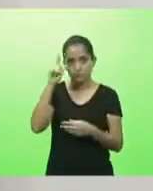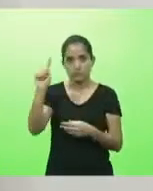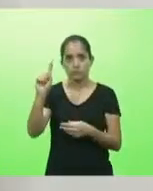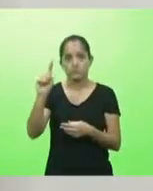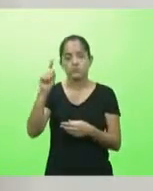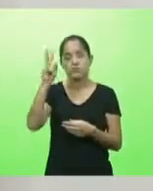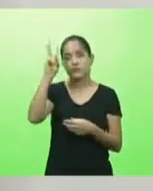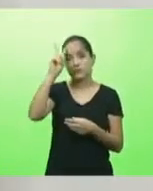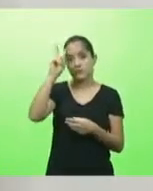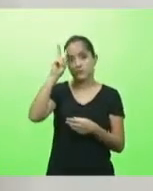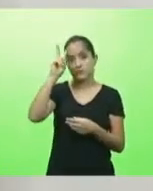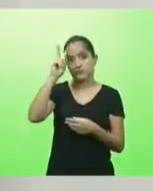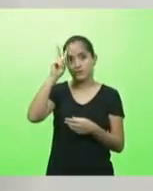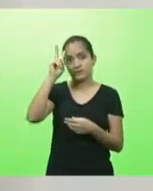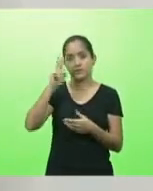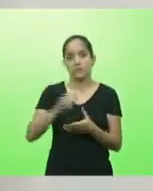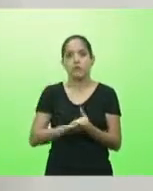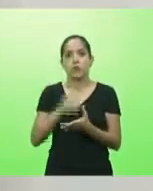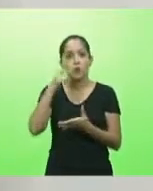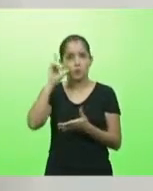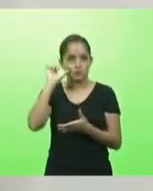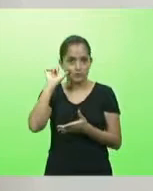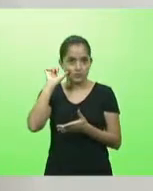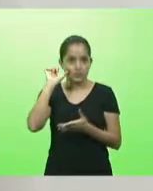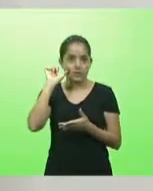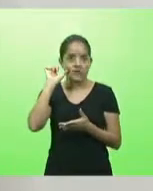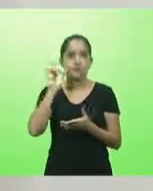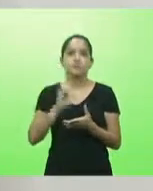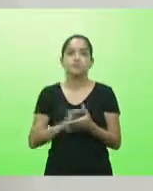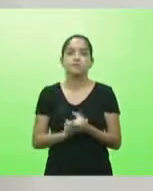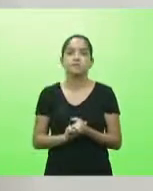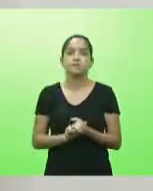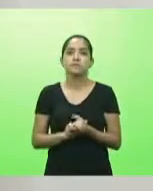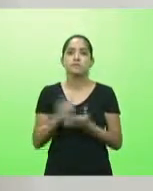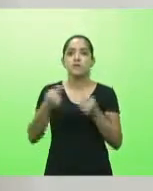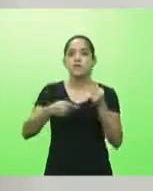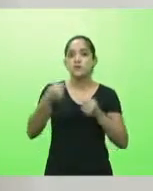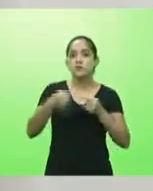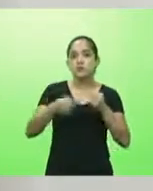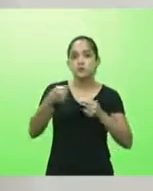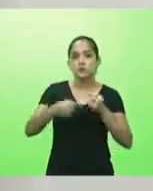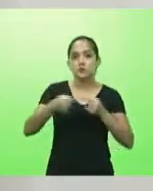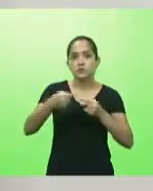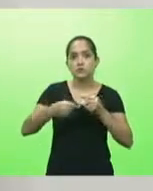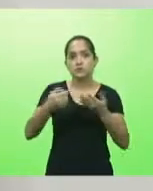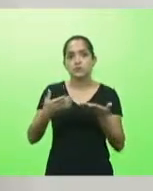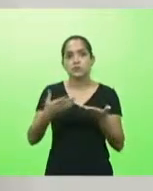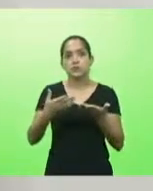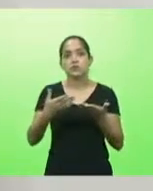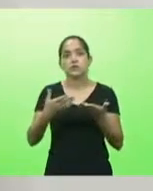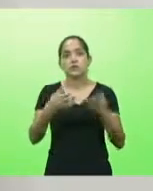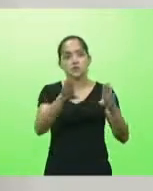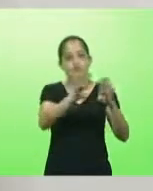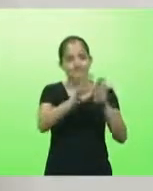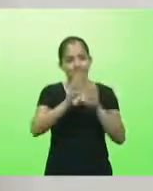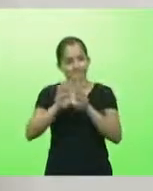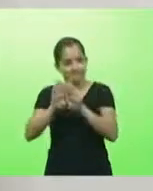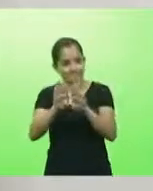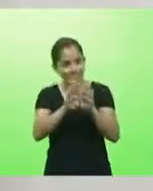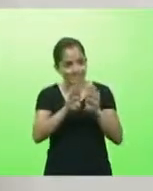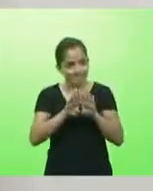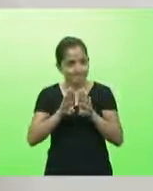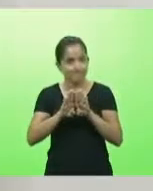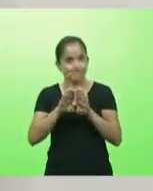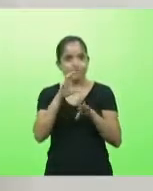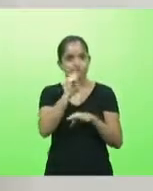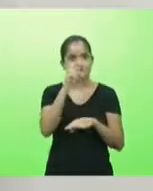segunda-feira para deliberar em torno do lockdown, do fim de semana.